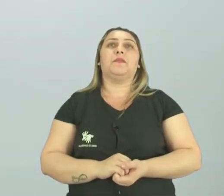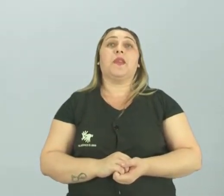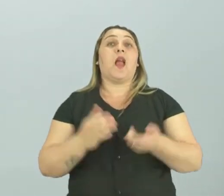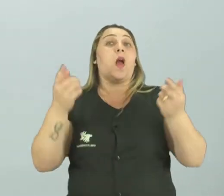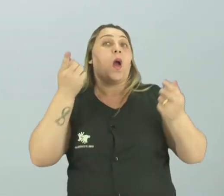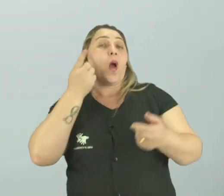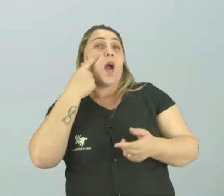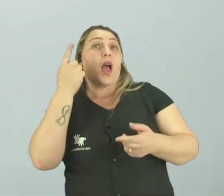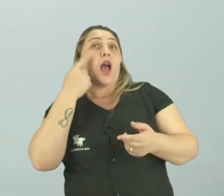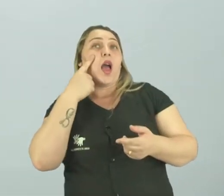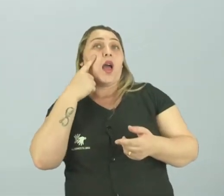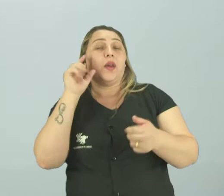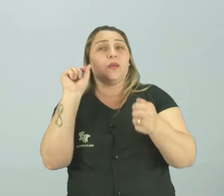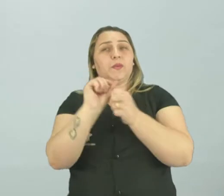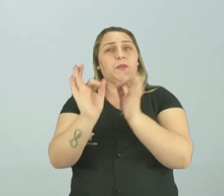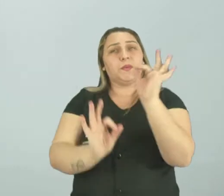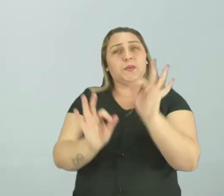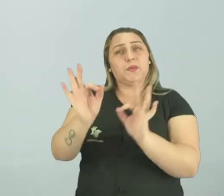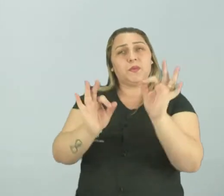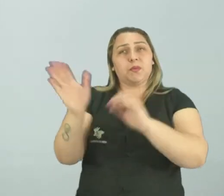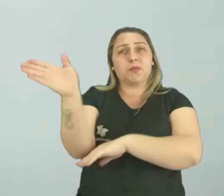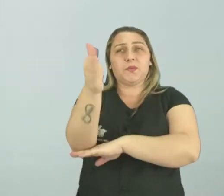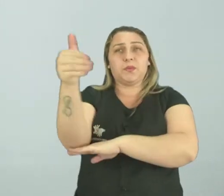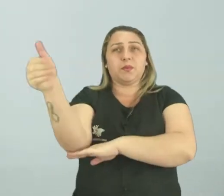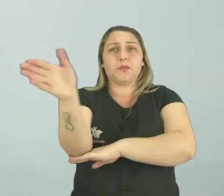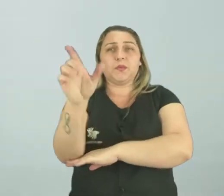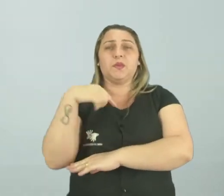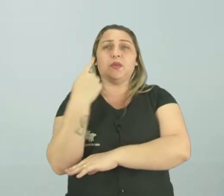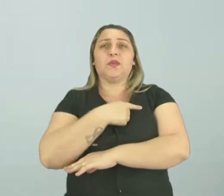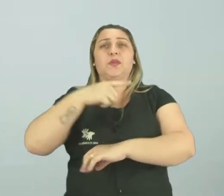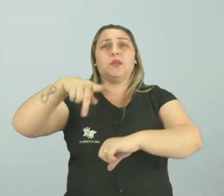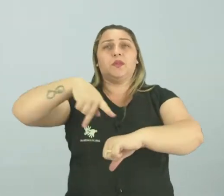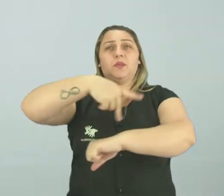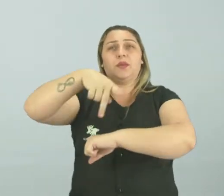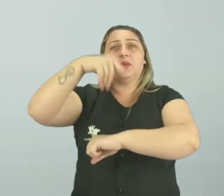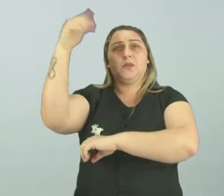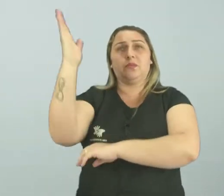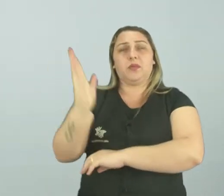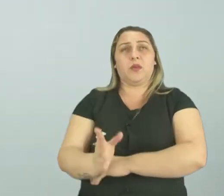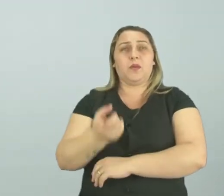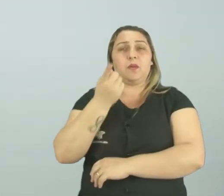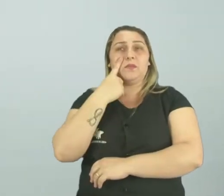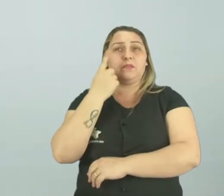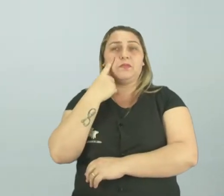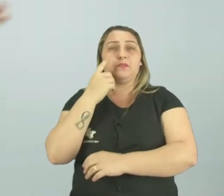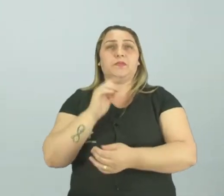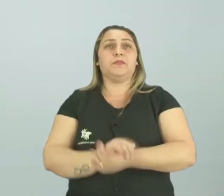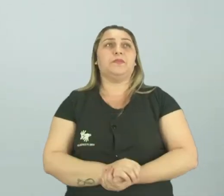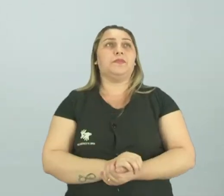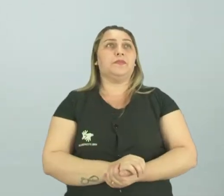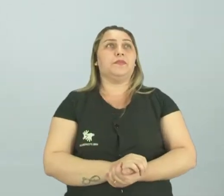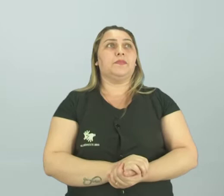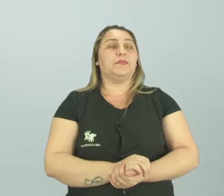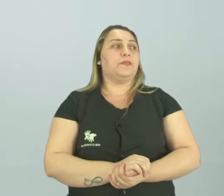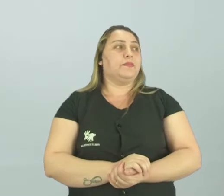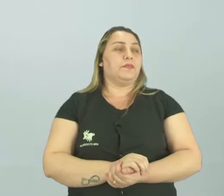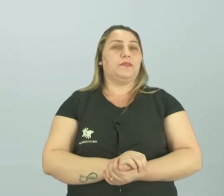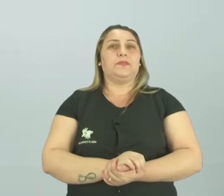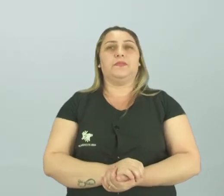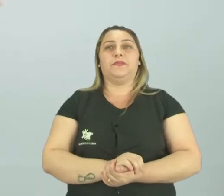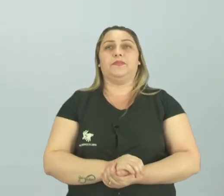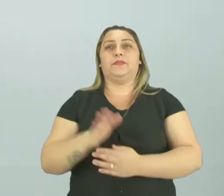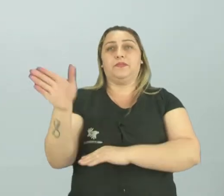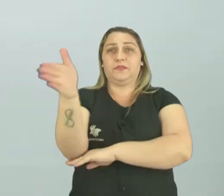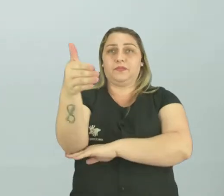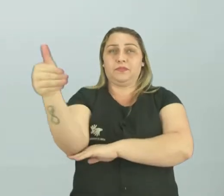Ó, vamos construir a bandeira do nosso país, o Brasil? Observe aí, ó. Ó, quando você vai fazer uma